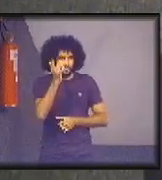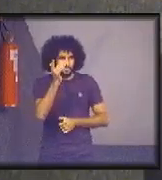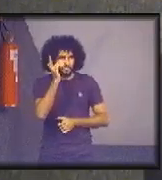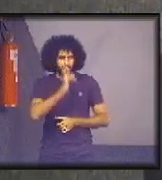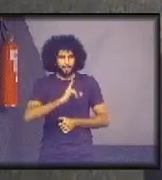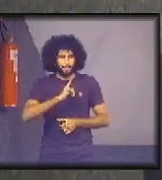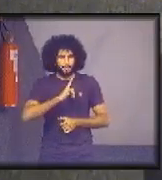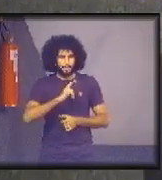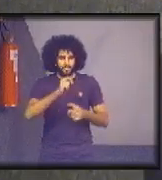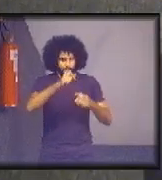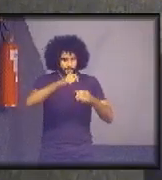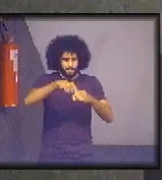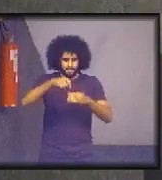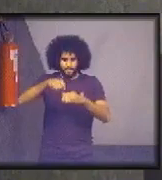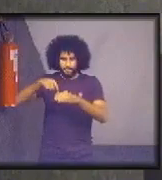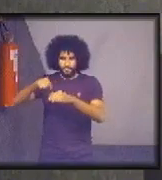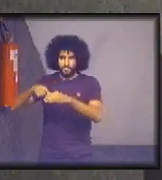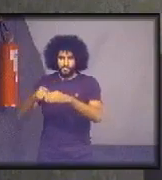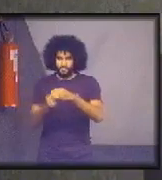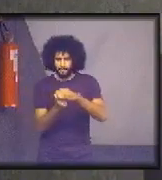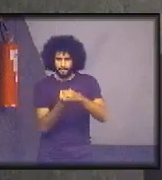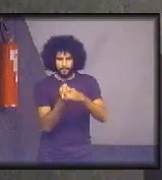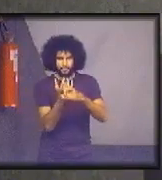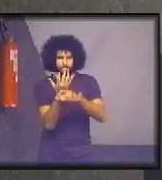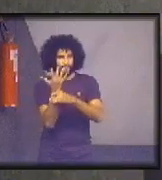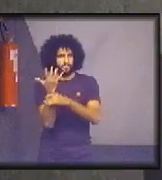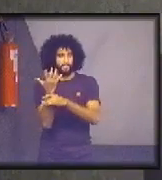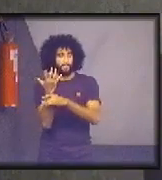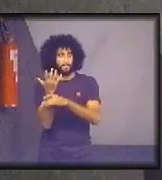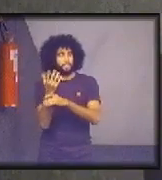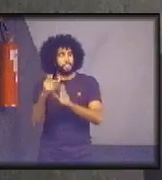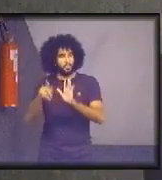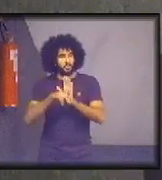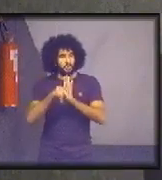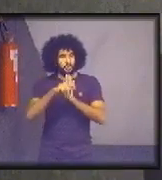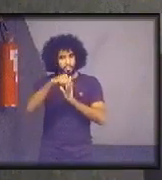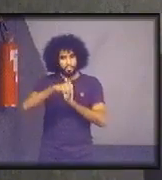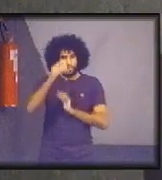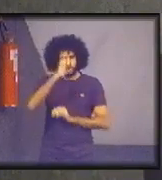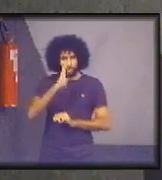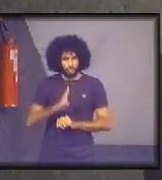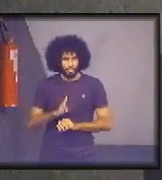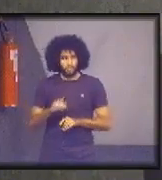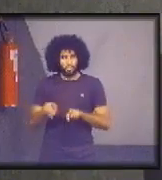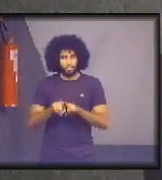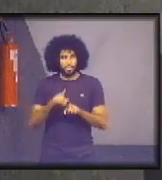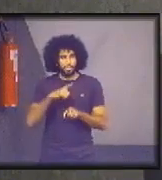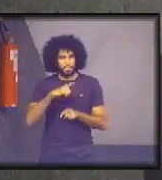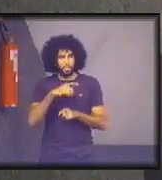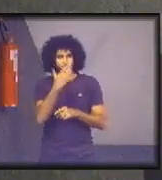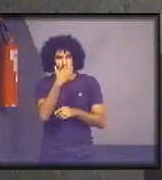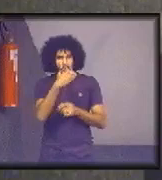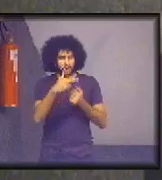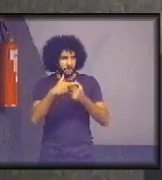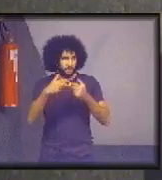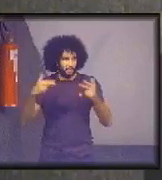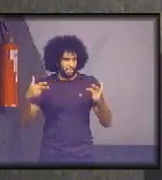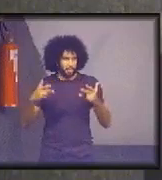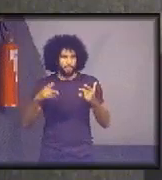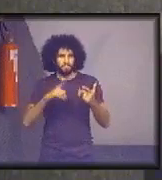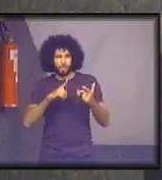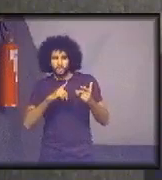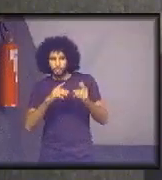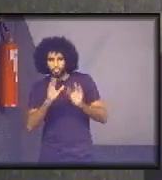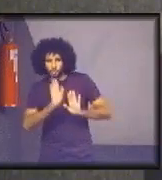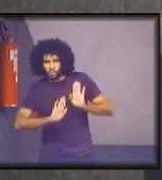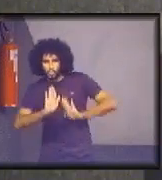mudas. Procuramos mudas nativas, e frutíferas nativas também, também tomando esse cuidado, porque